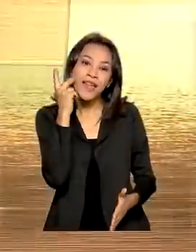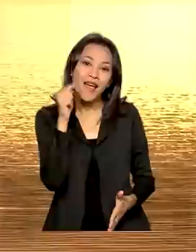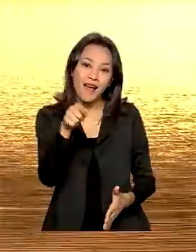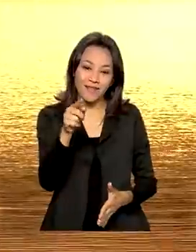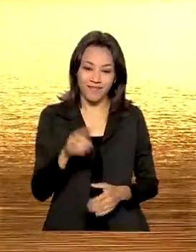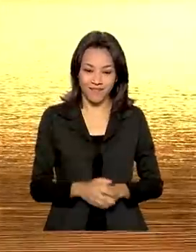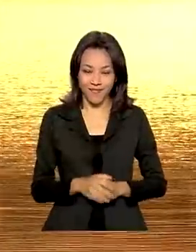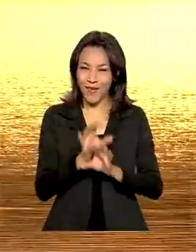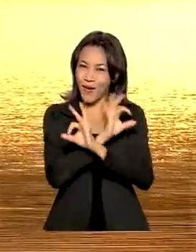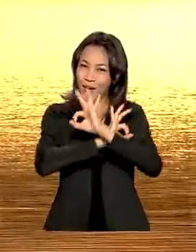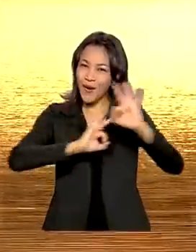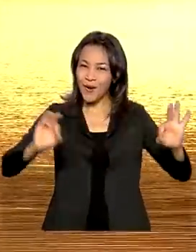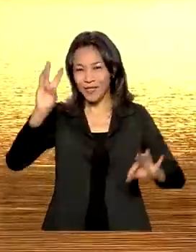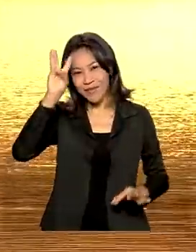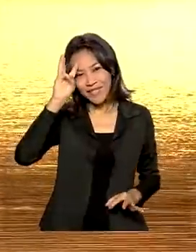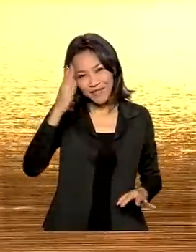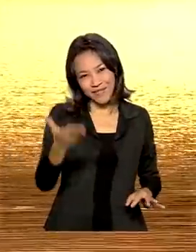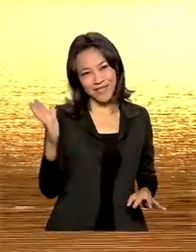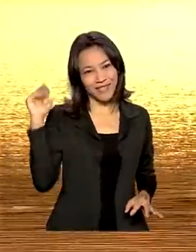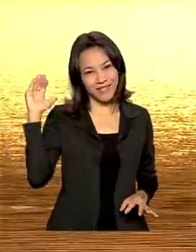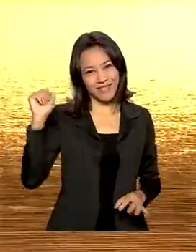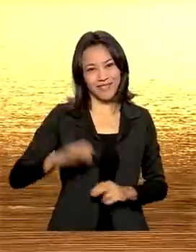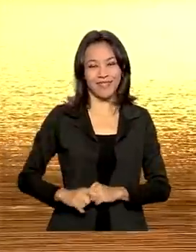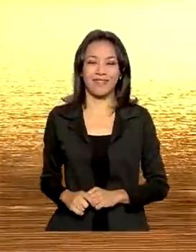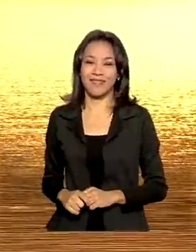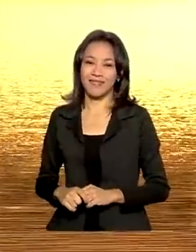Oliver. Ótima terça-feira para você, até mais!